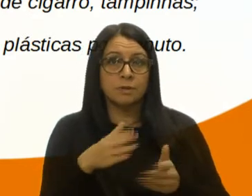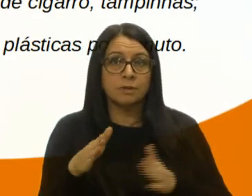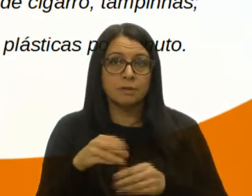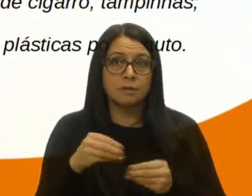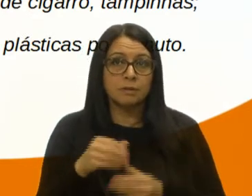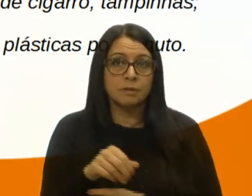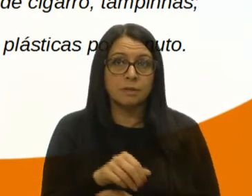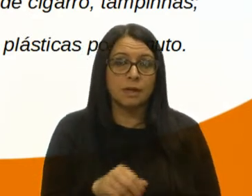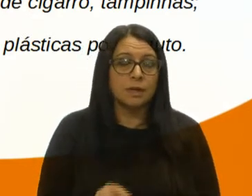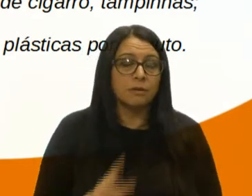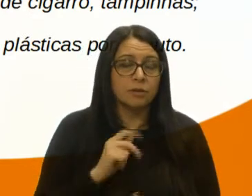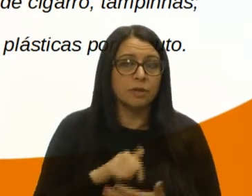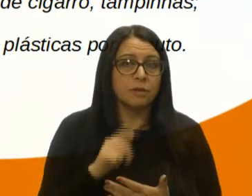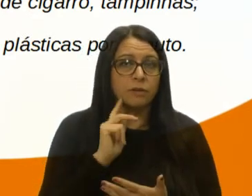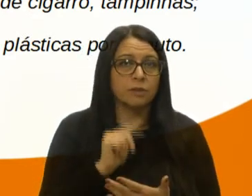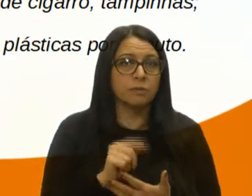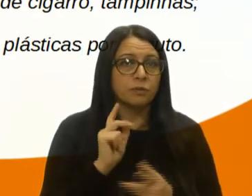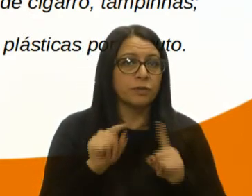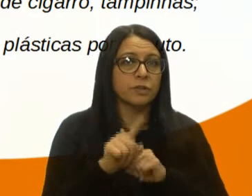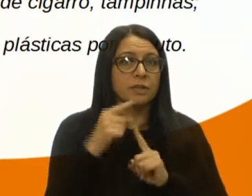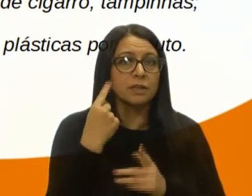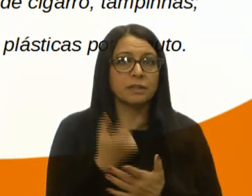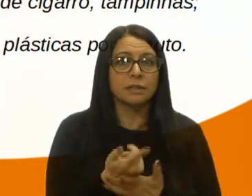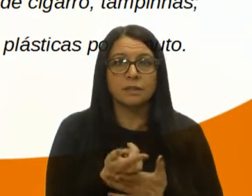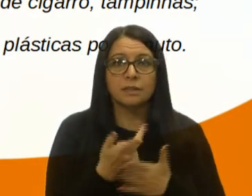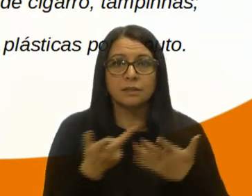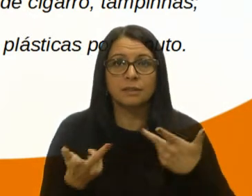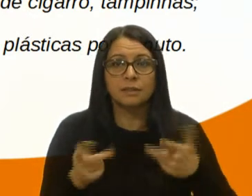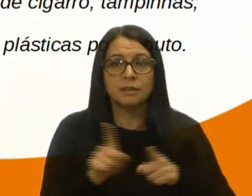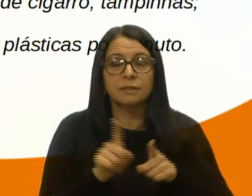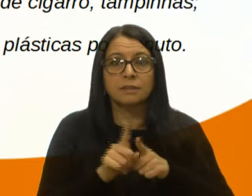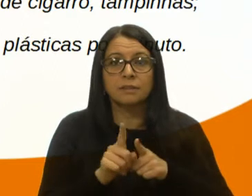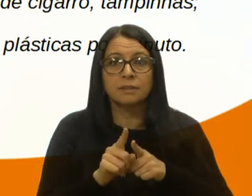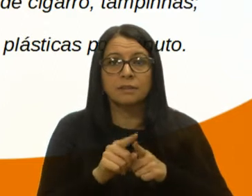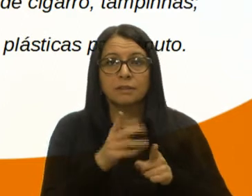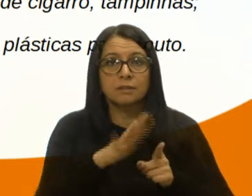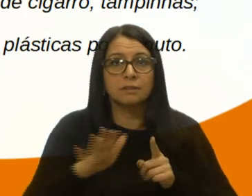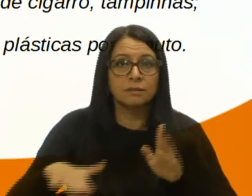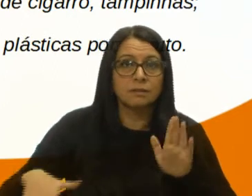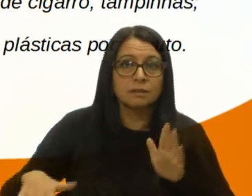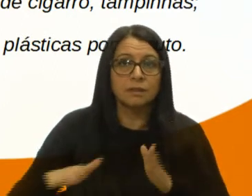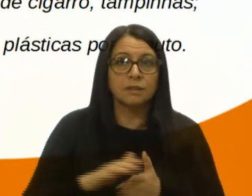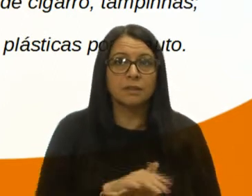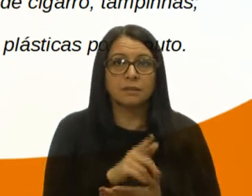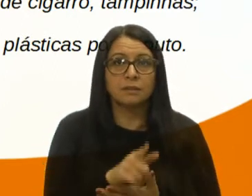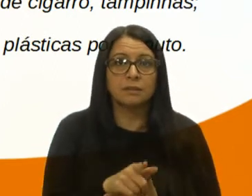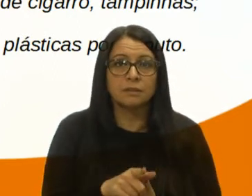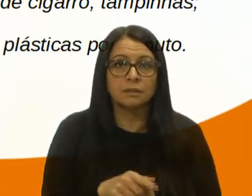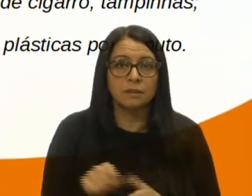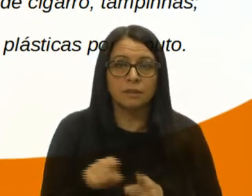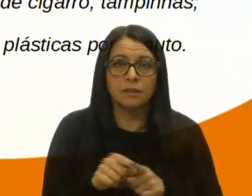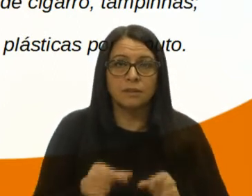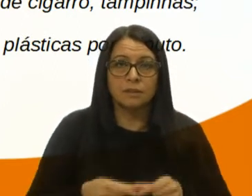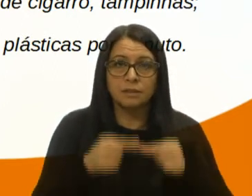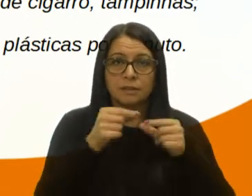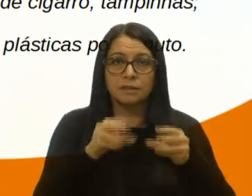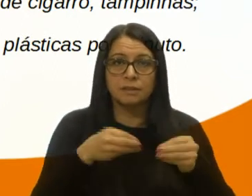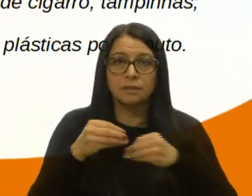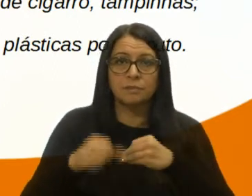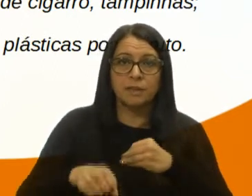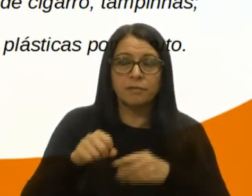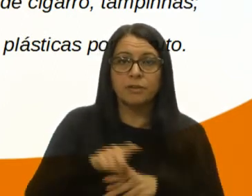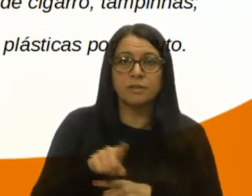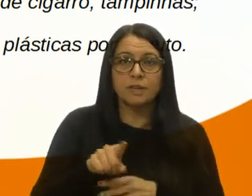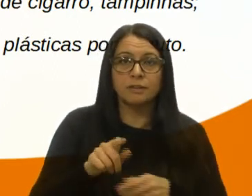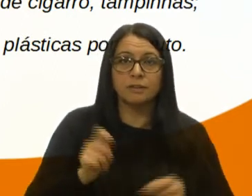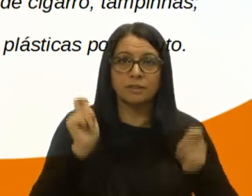reaproveitada. E entre os materiais mais encontrados nos oceanos estão canudos, sacolas plásticas,